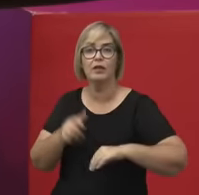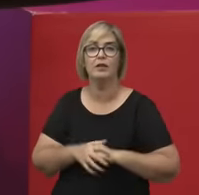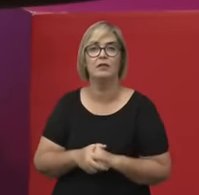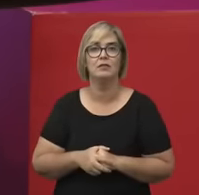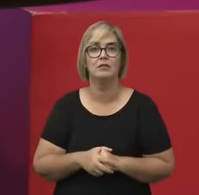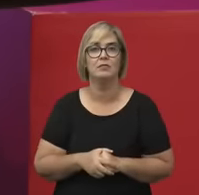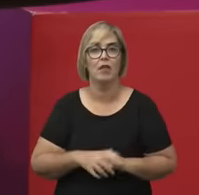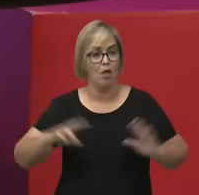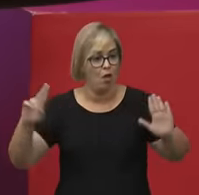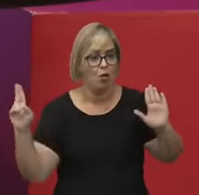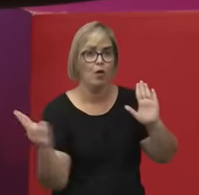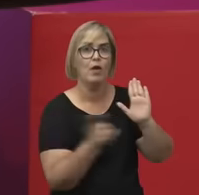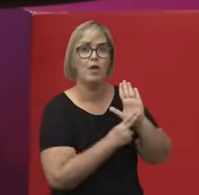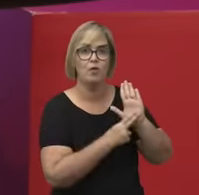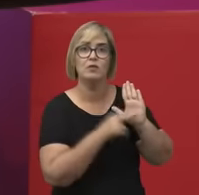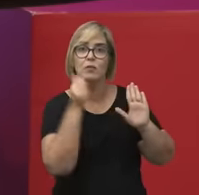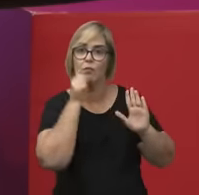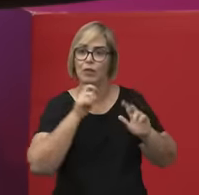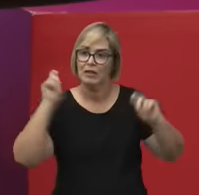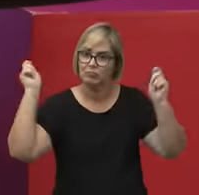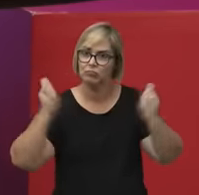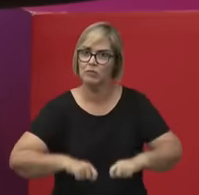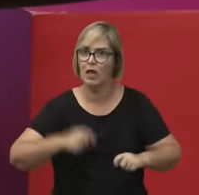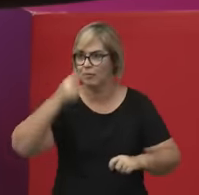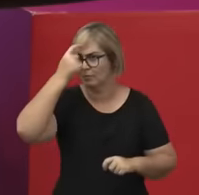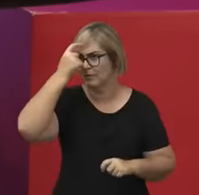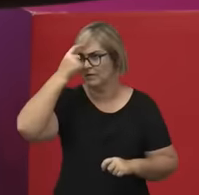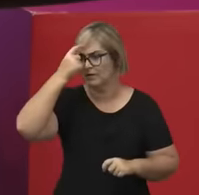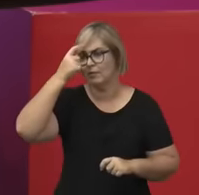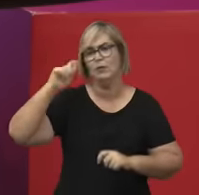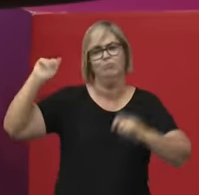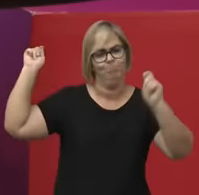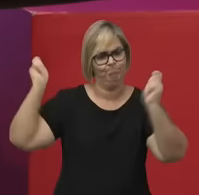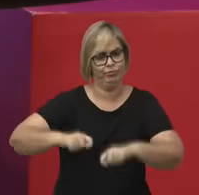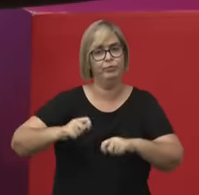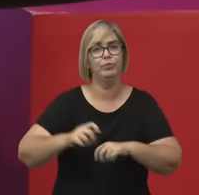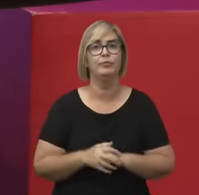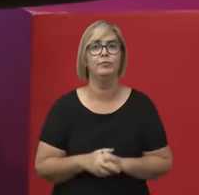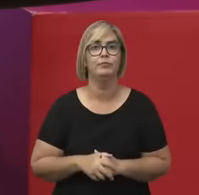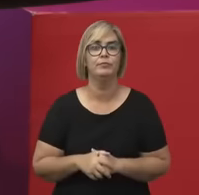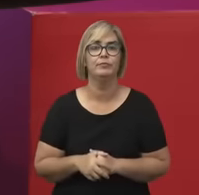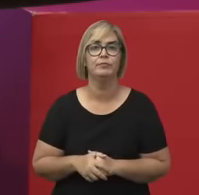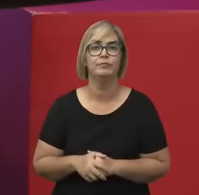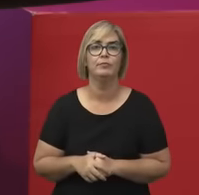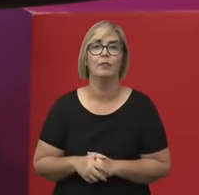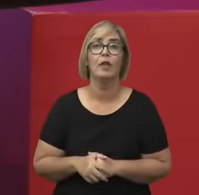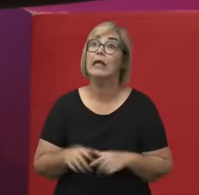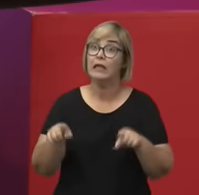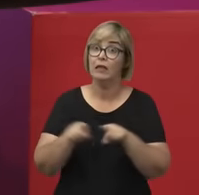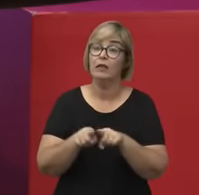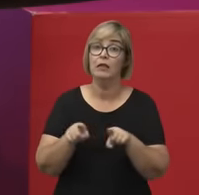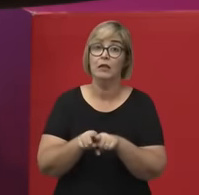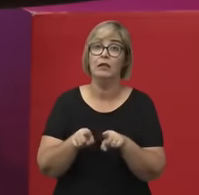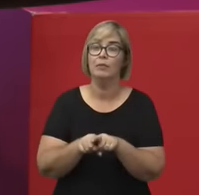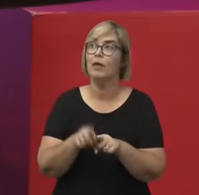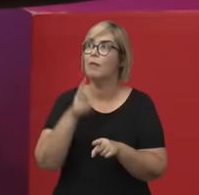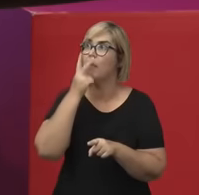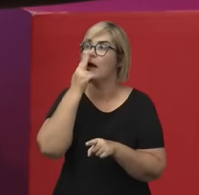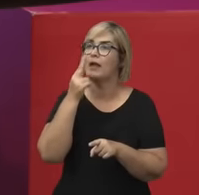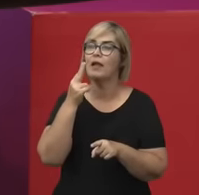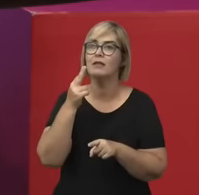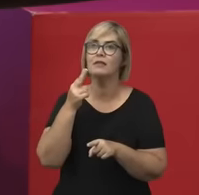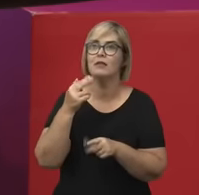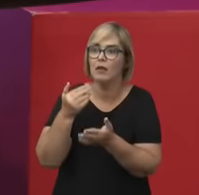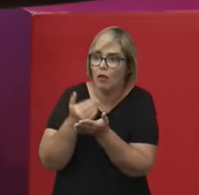reconhecimento da sua própria capacidade racional, da sua capacidade de pensar, e isso abre um espaço para o